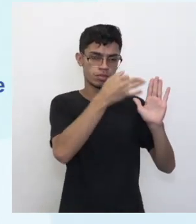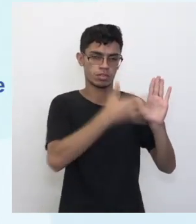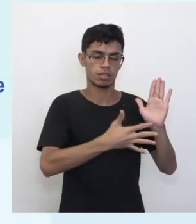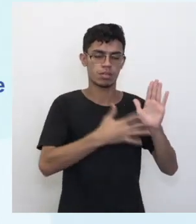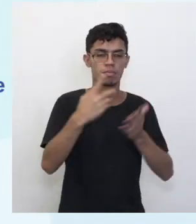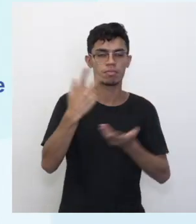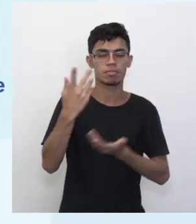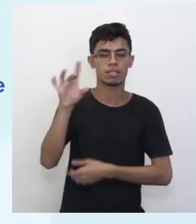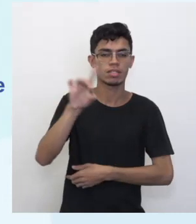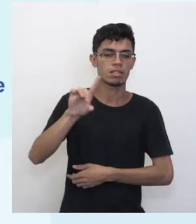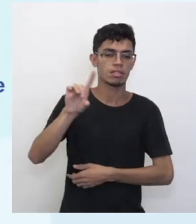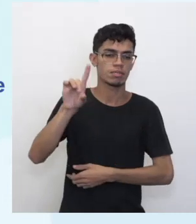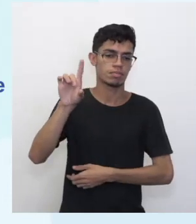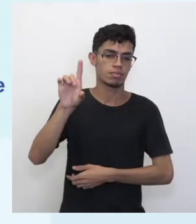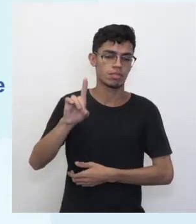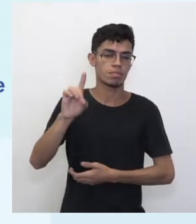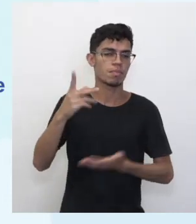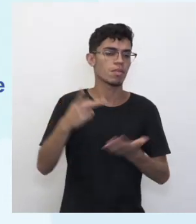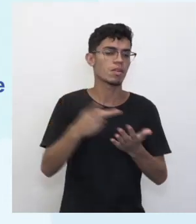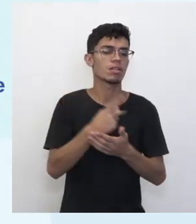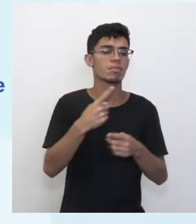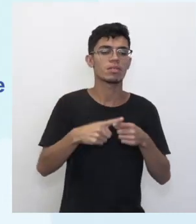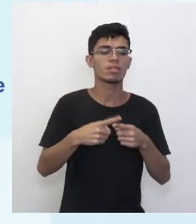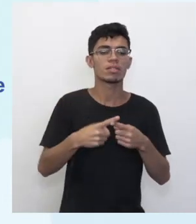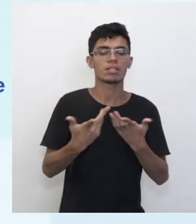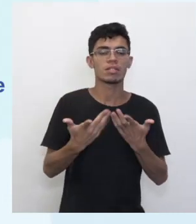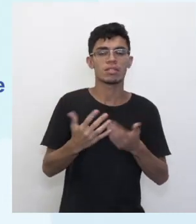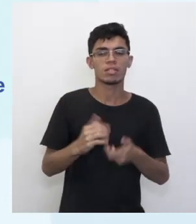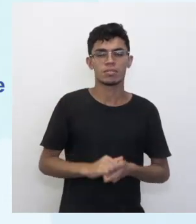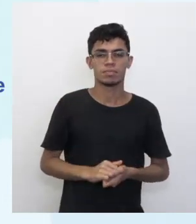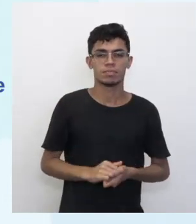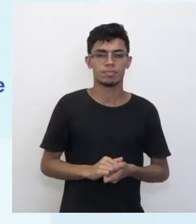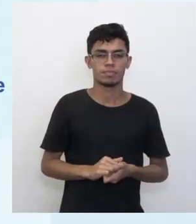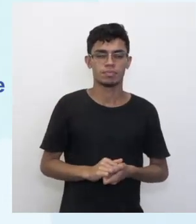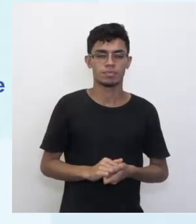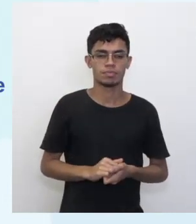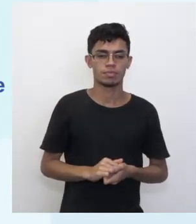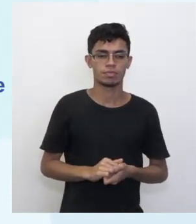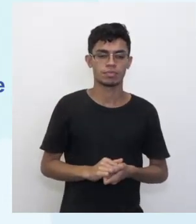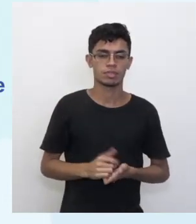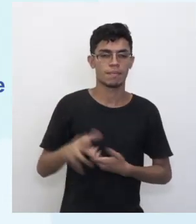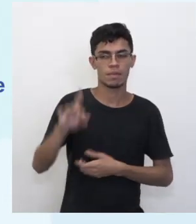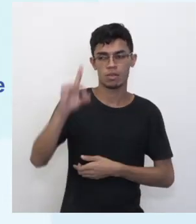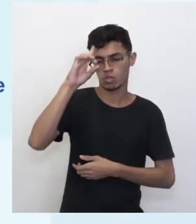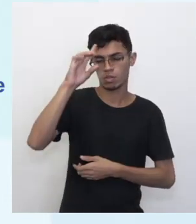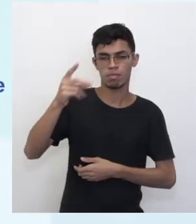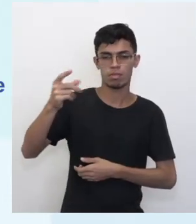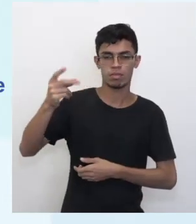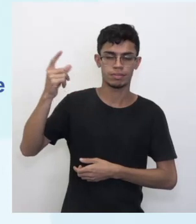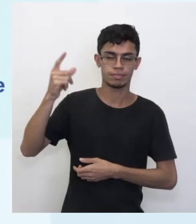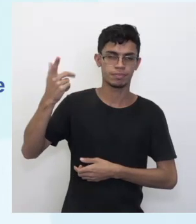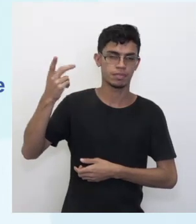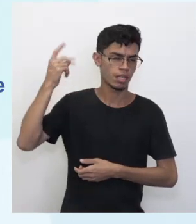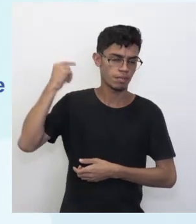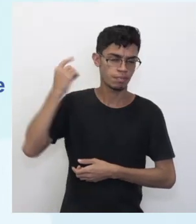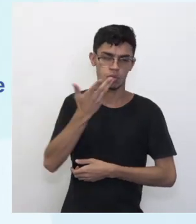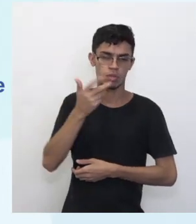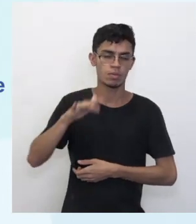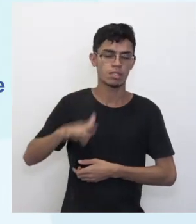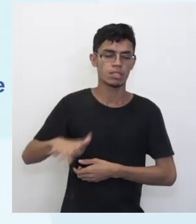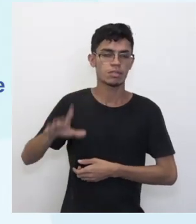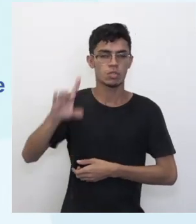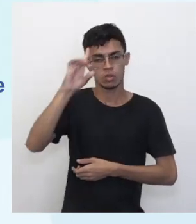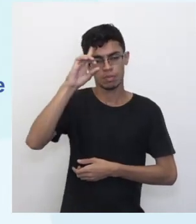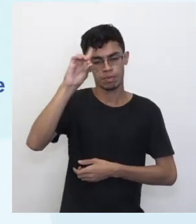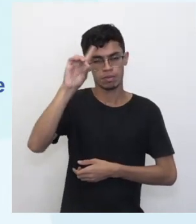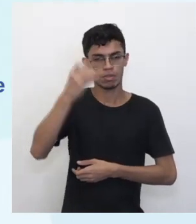letra D? Crença de que a magia ofusca a realidade. Não. Ele fala. Olha, era uma vez o dia em que todo dia era bom, delicioso. Olha, o